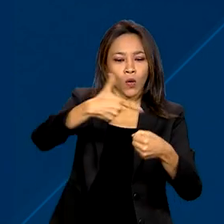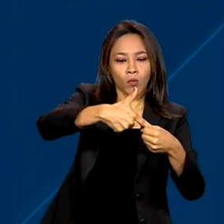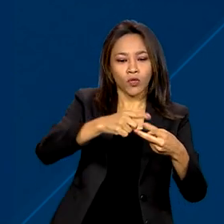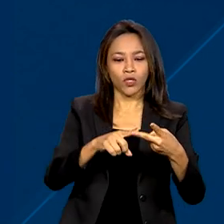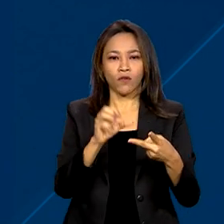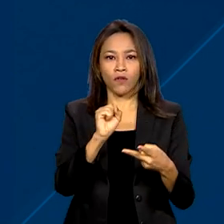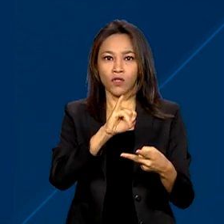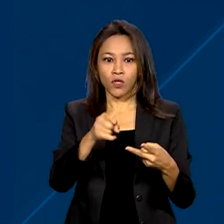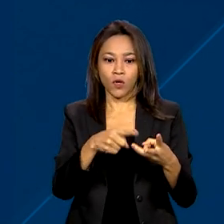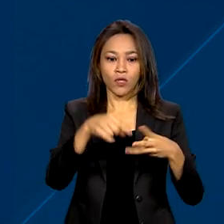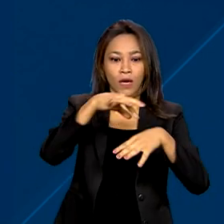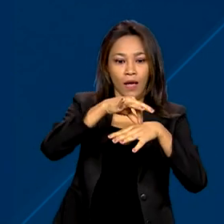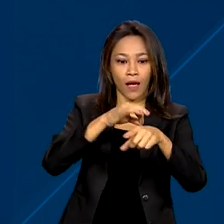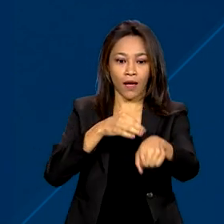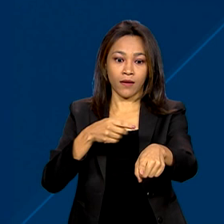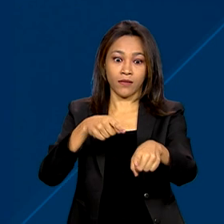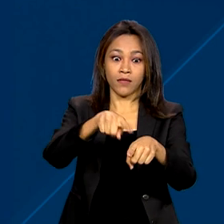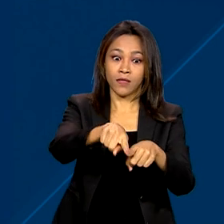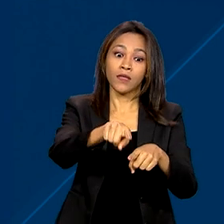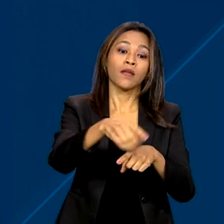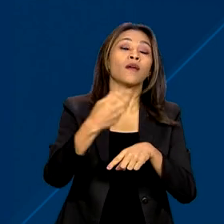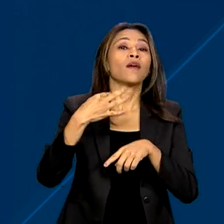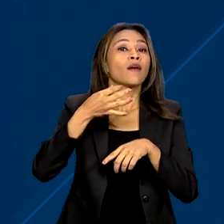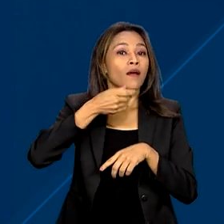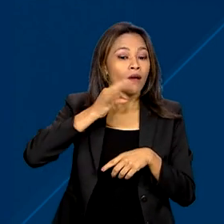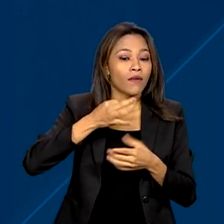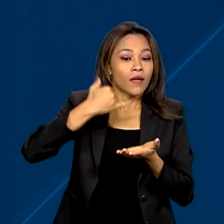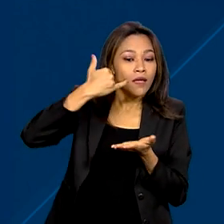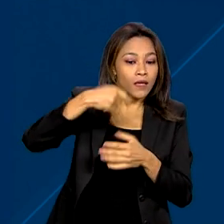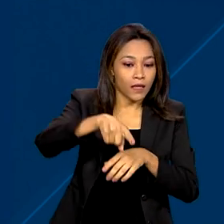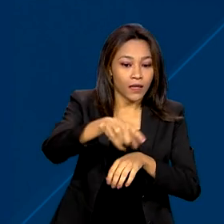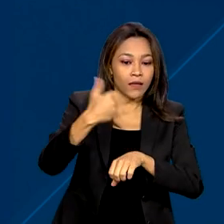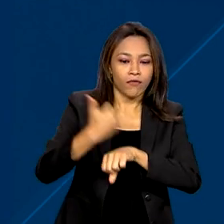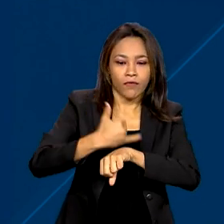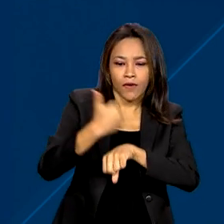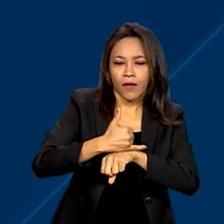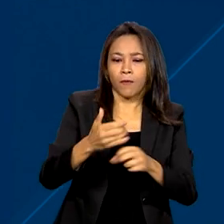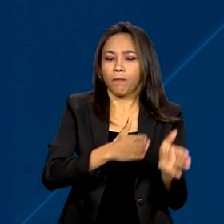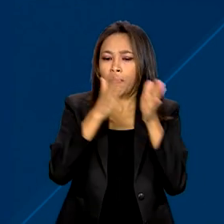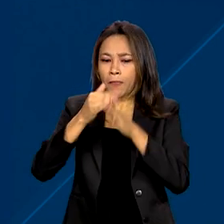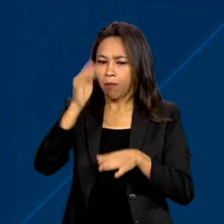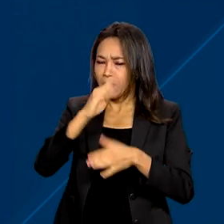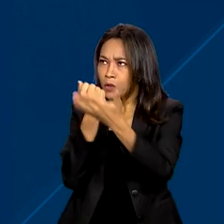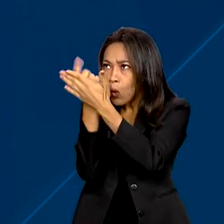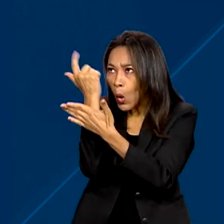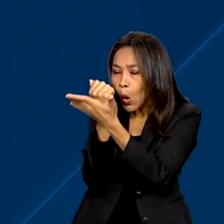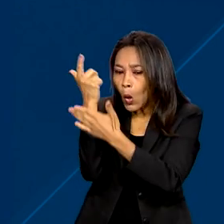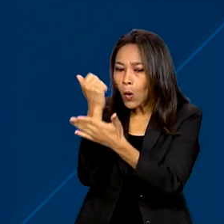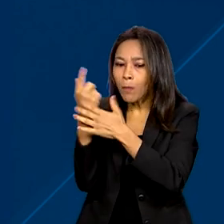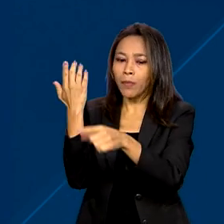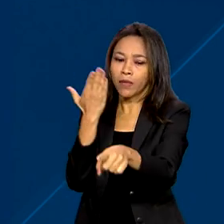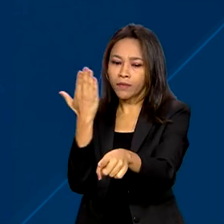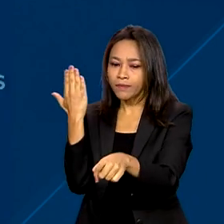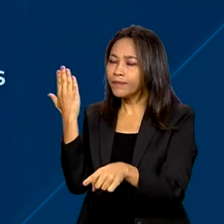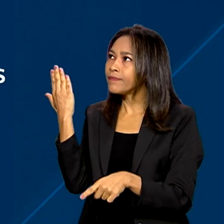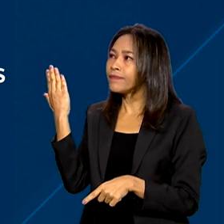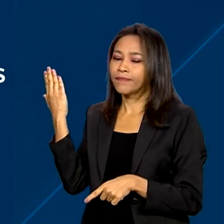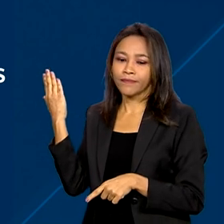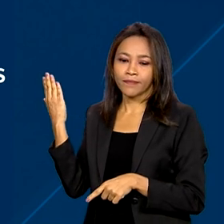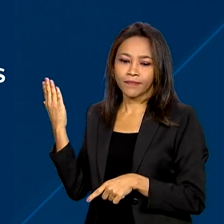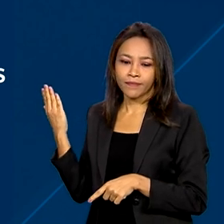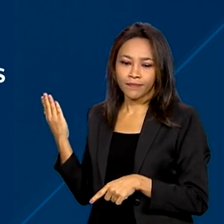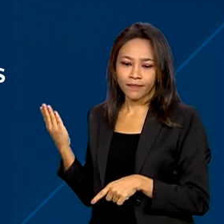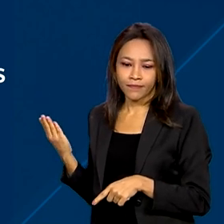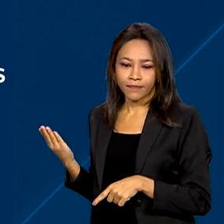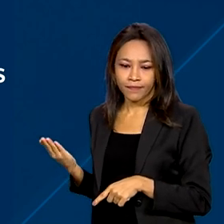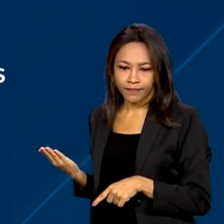soja, carnes, café e minério de ferro. Já o Brasil compra equipamentos de transporte, produtos químicos, máquinas